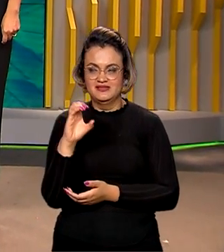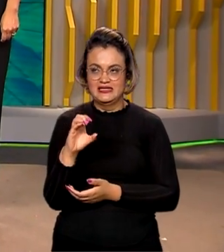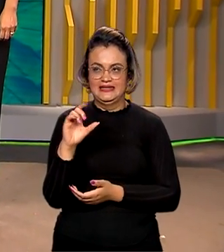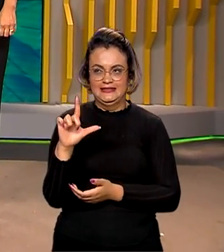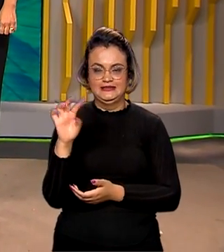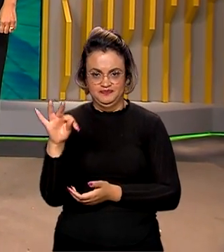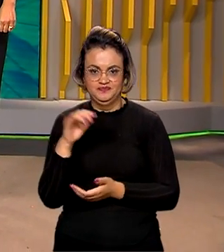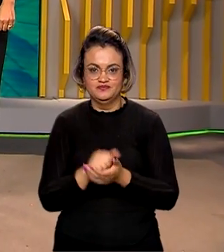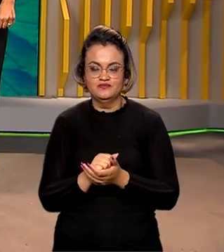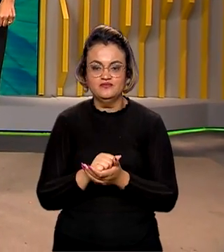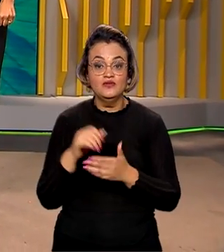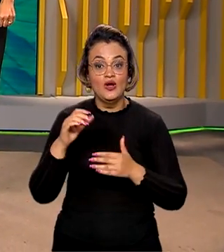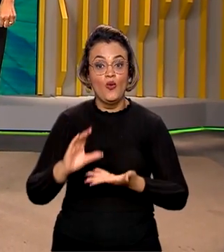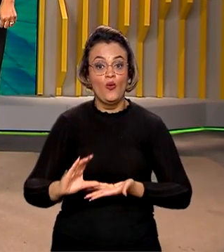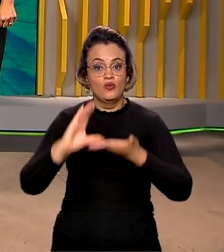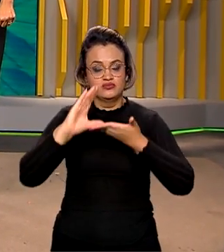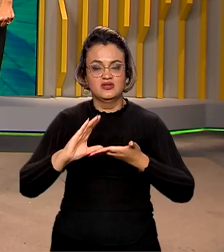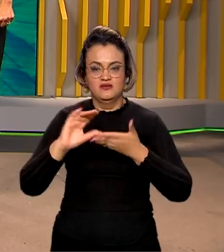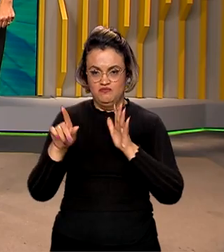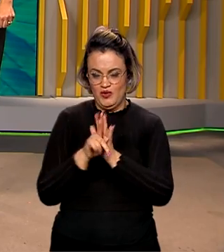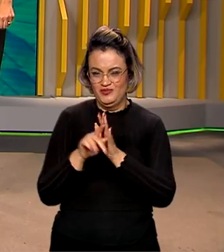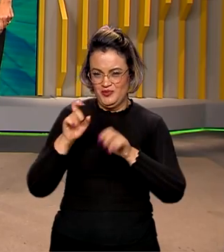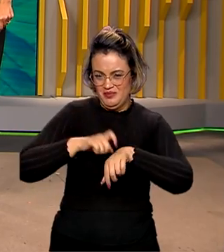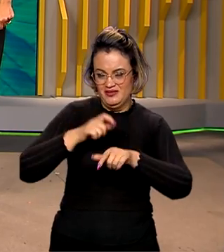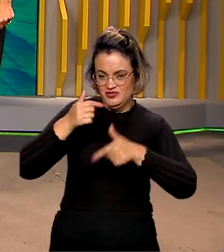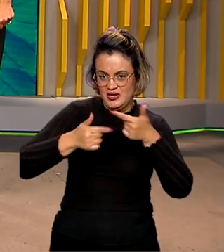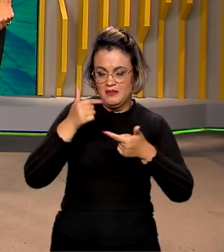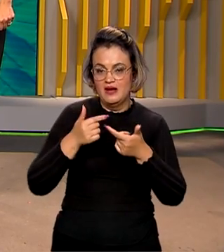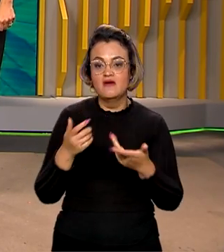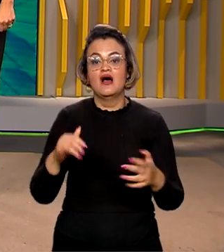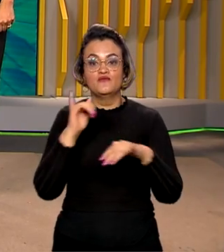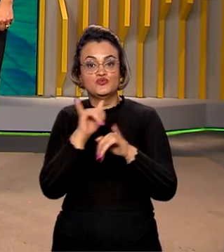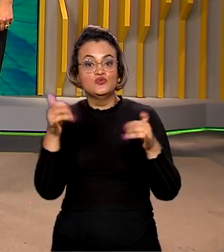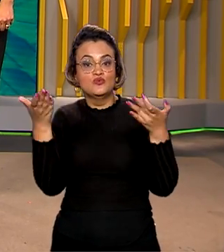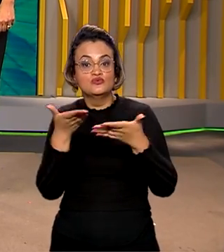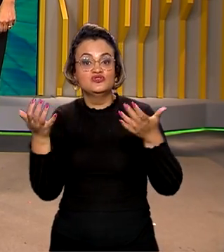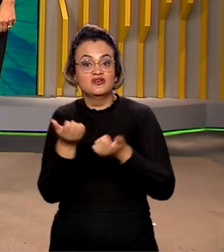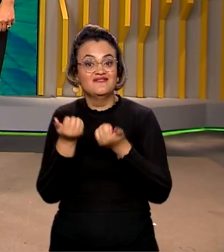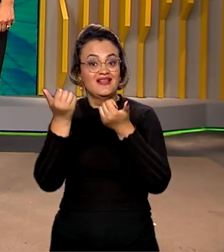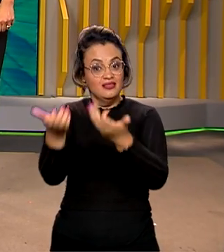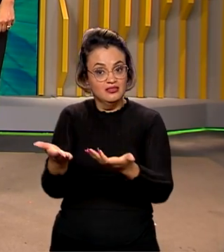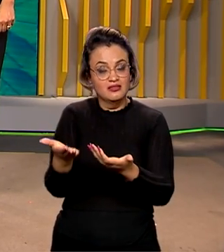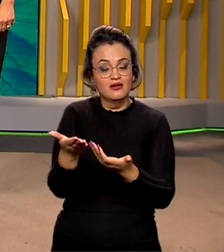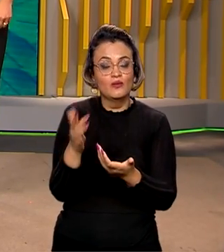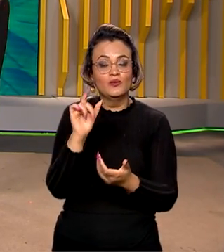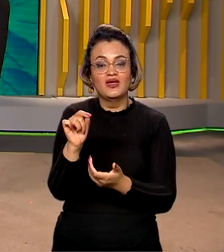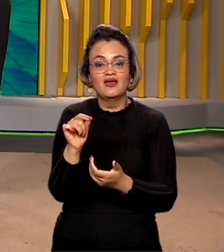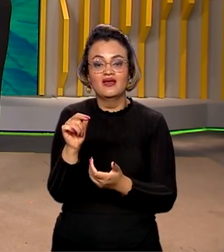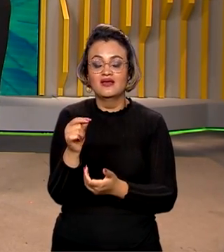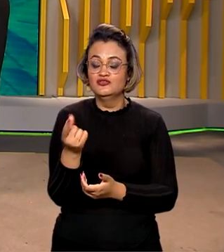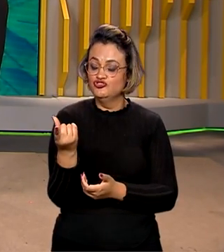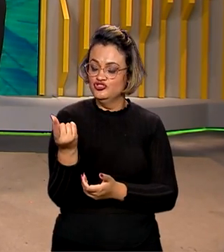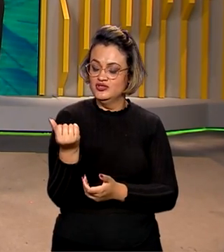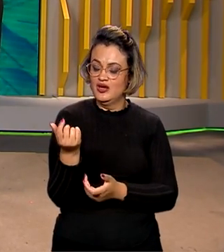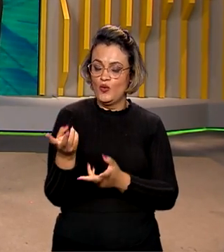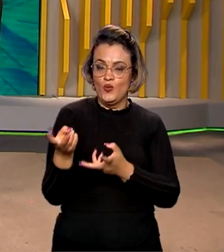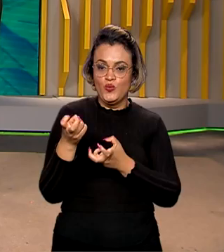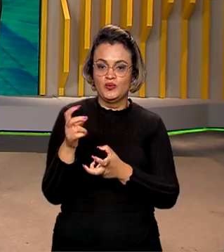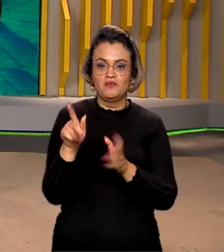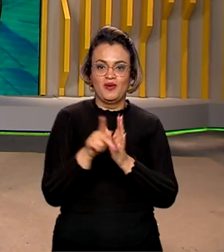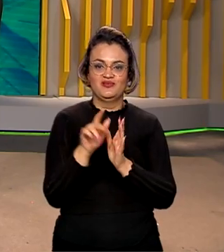Fundo de Garantia do Tempo de Serviço decidiu hoje distribuir para os trabalhadores o lucro registrado pelo